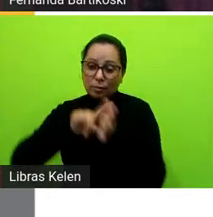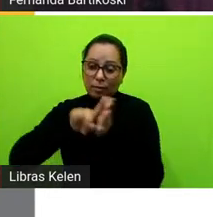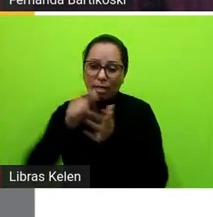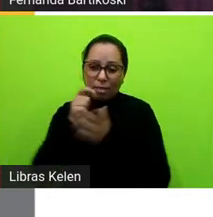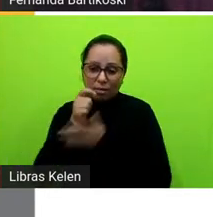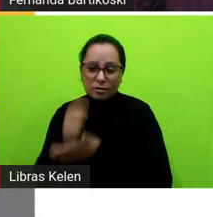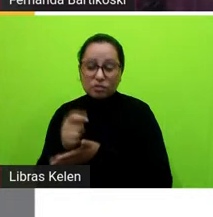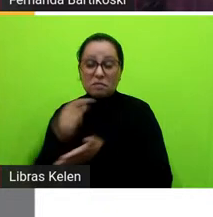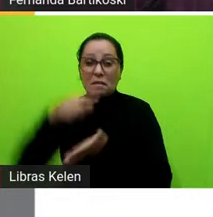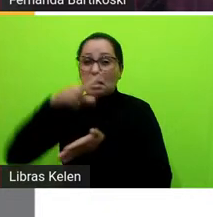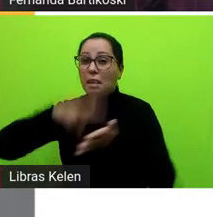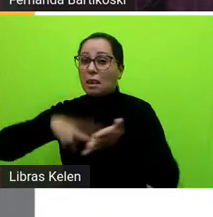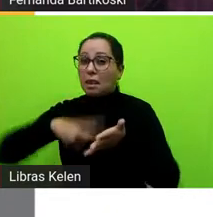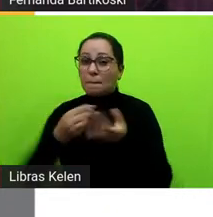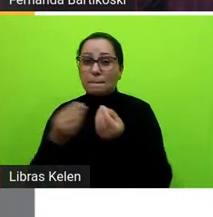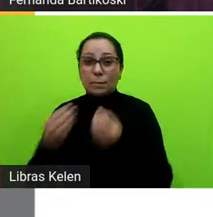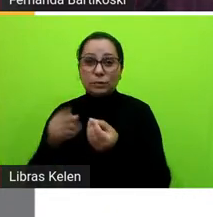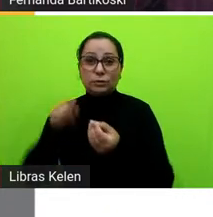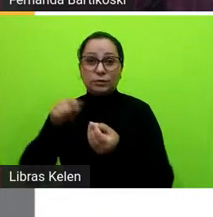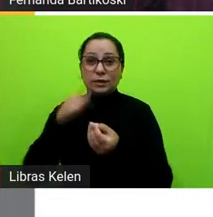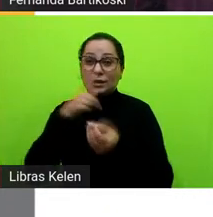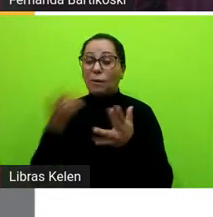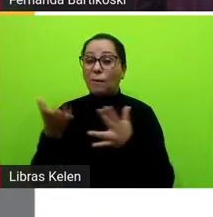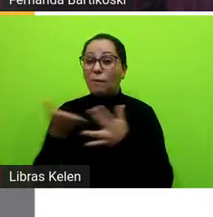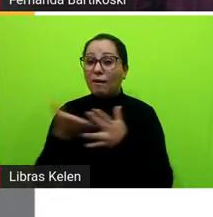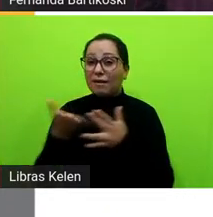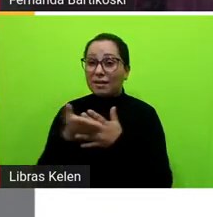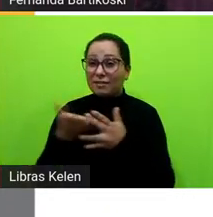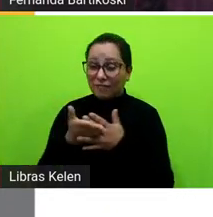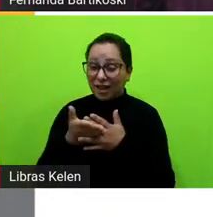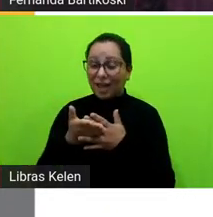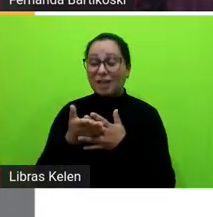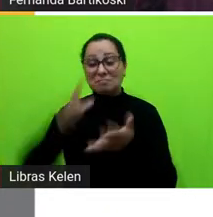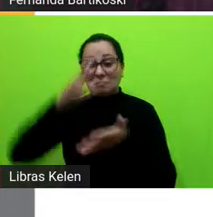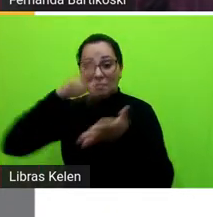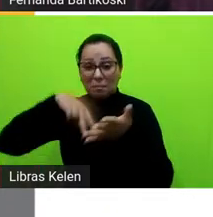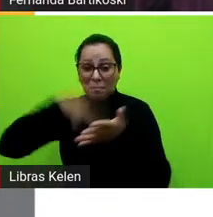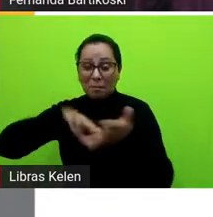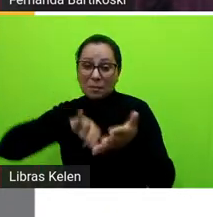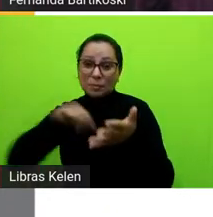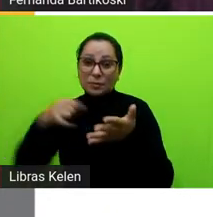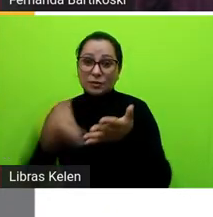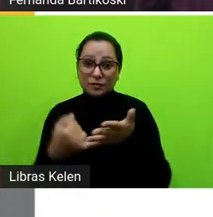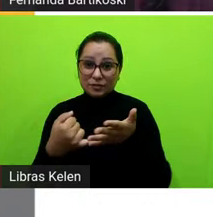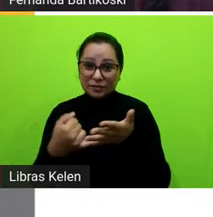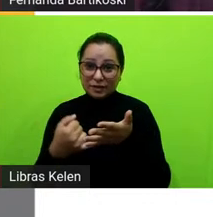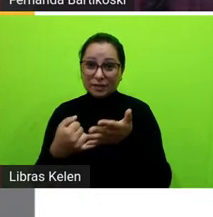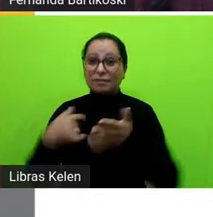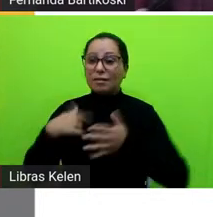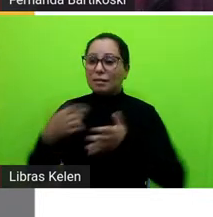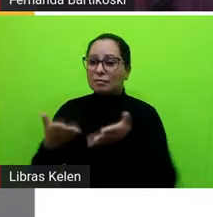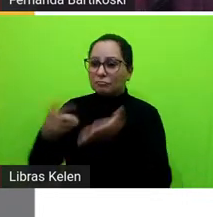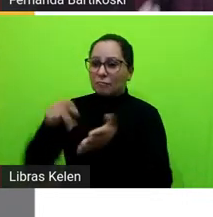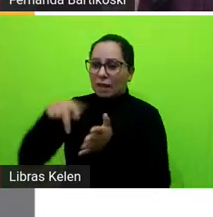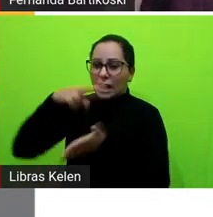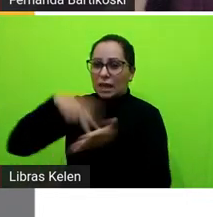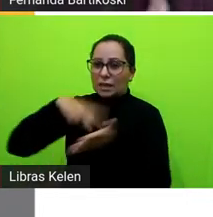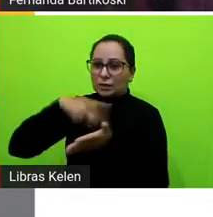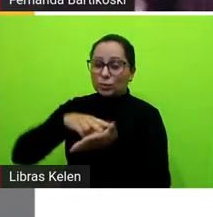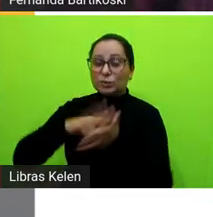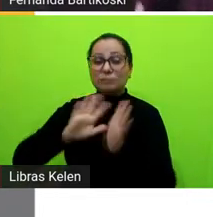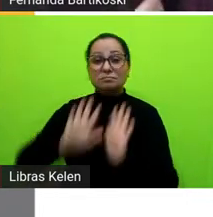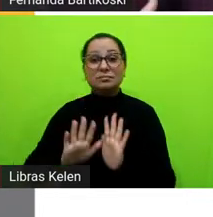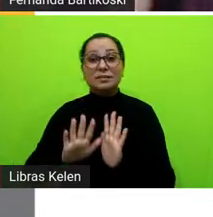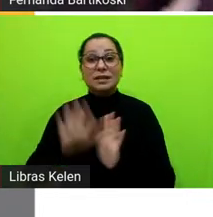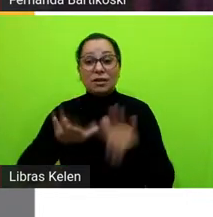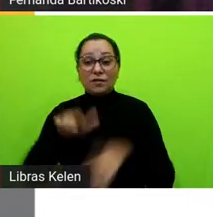leem muito chegam a ficar no recreio lendo e isso partiu deles a realização dessa leitura então quem sabe esses alunos